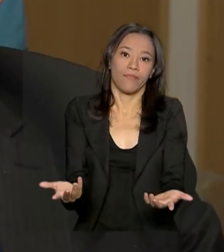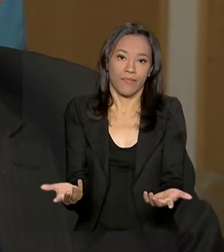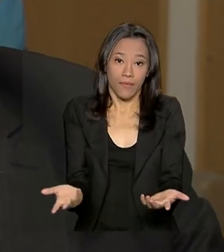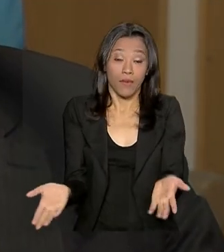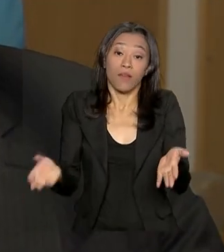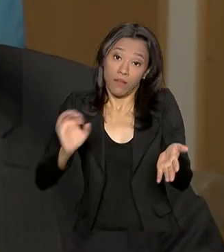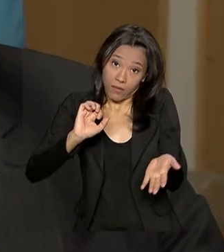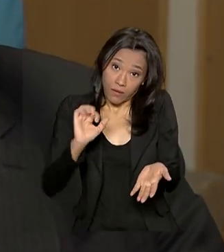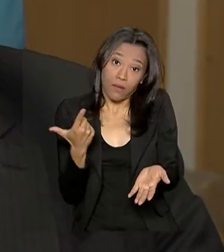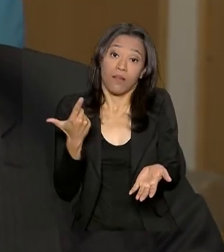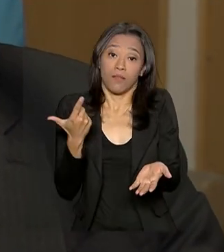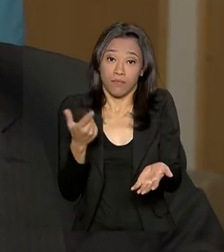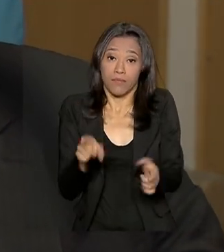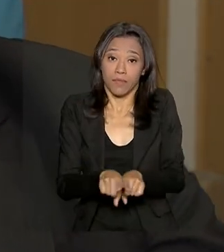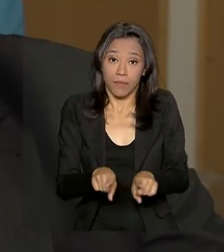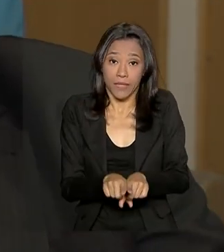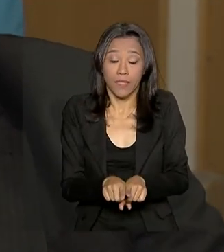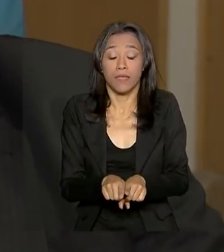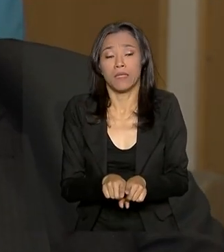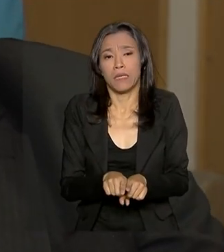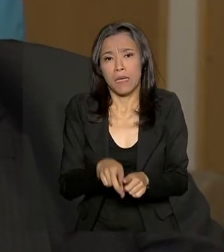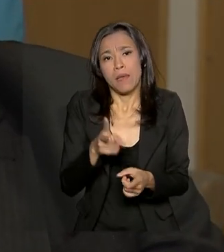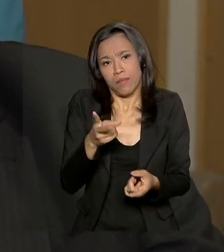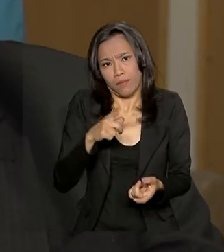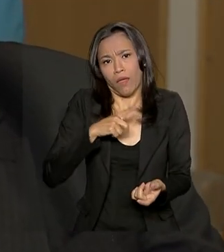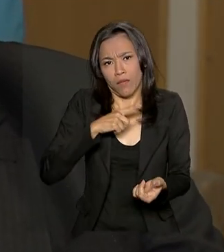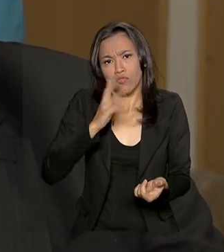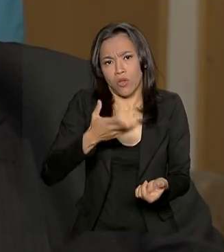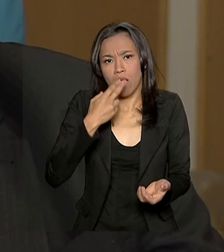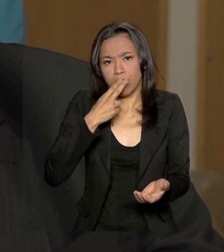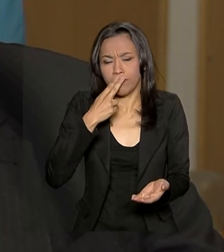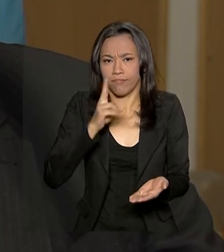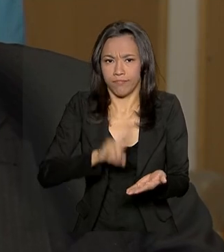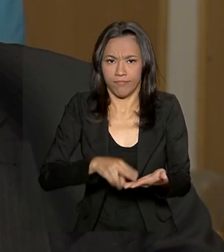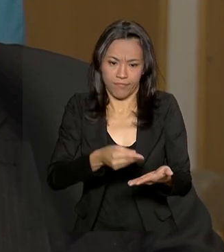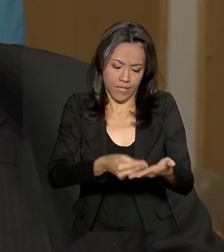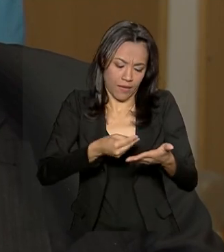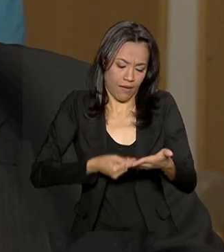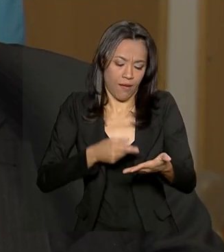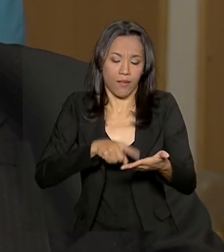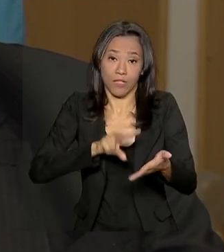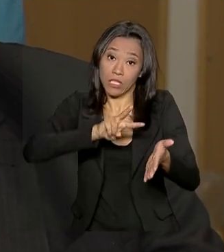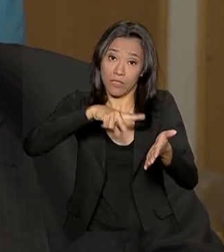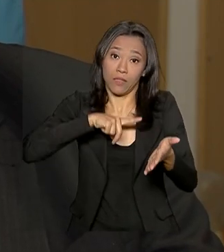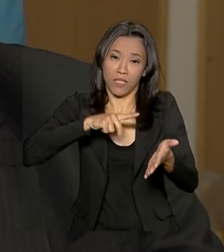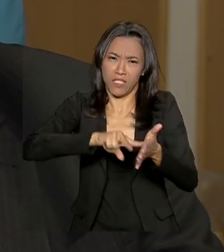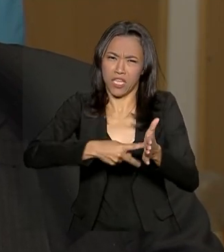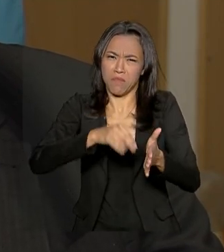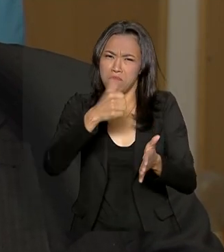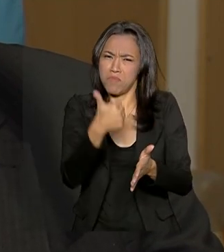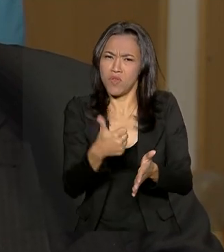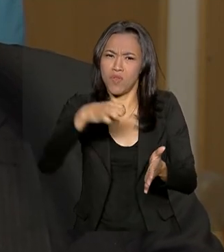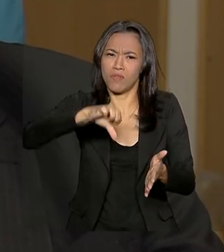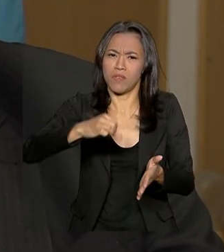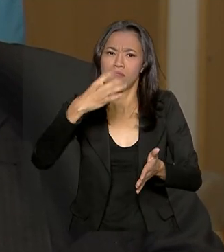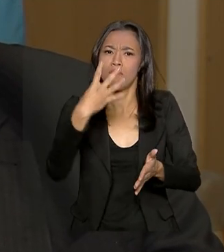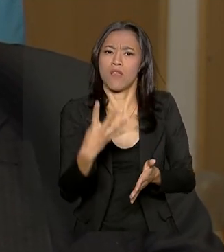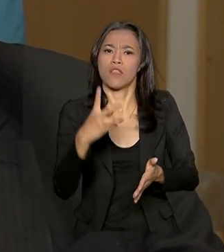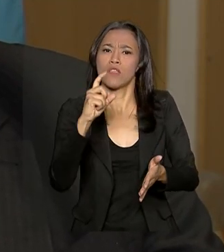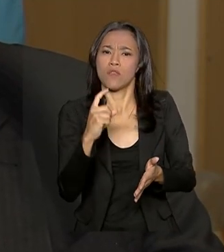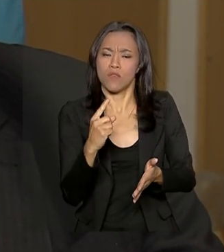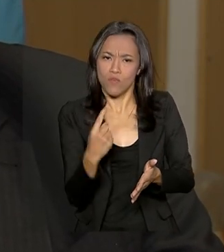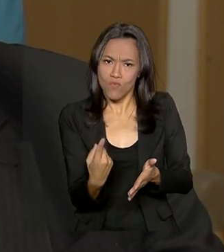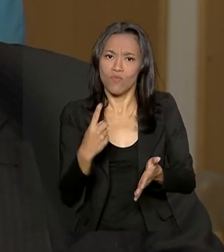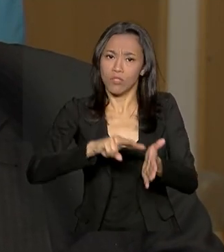E é claro que, além disso, mesmo você tendo um sindicato como esse, que existe legalizado desde 1941, todo